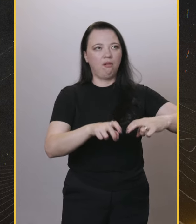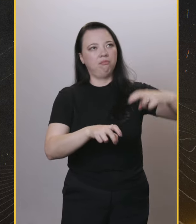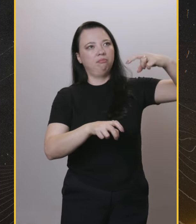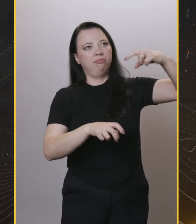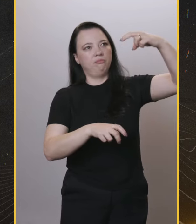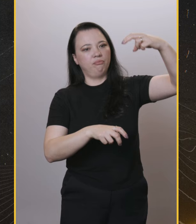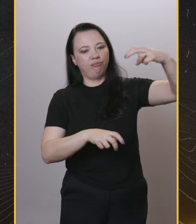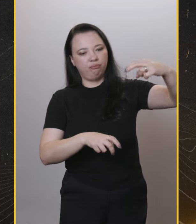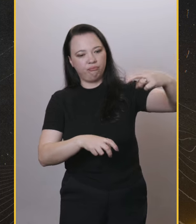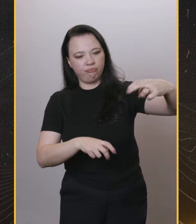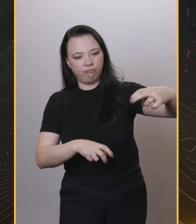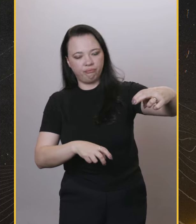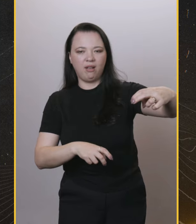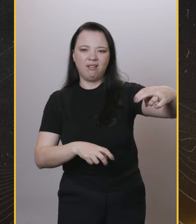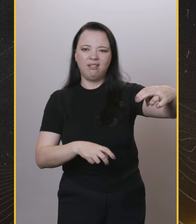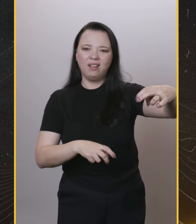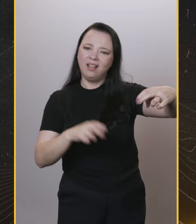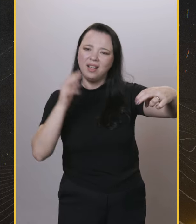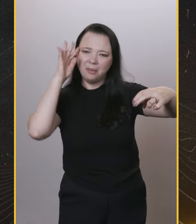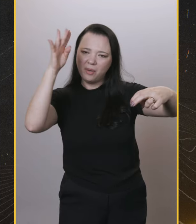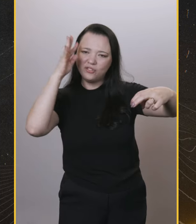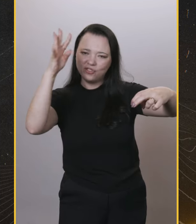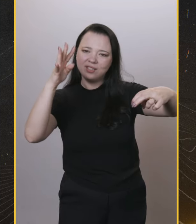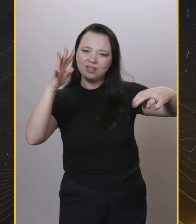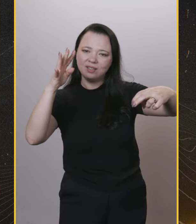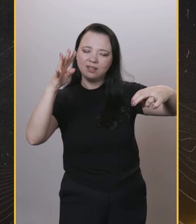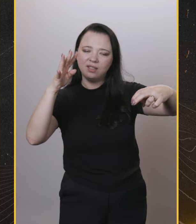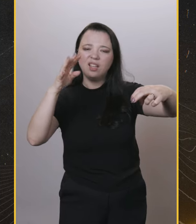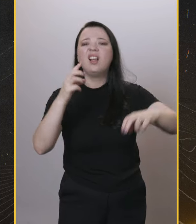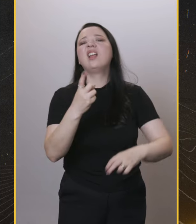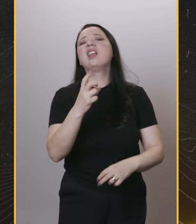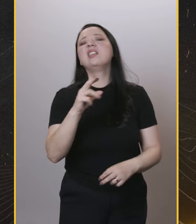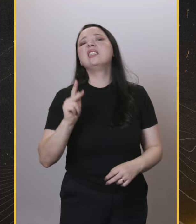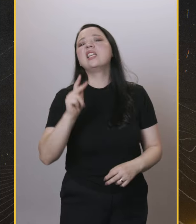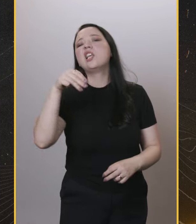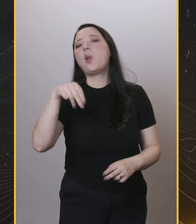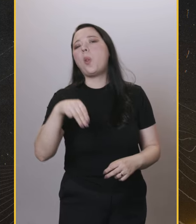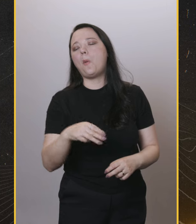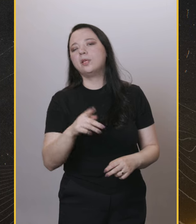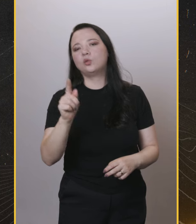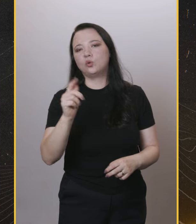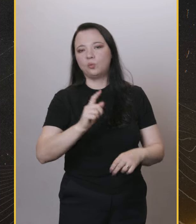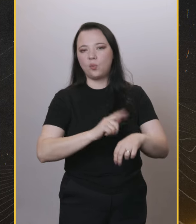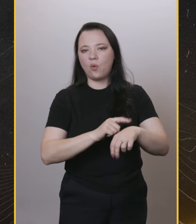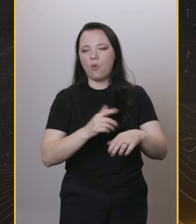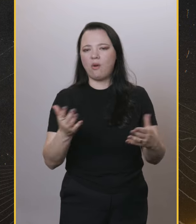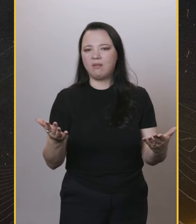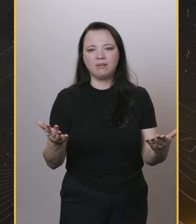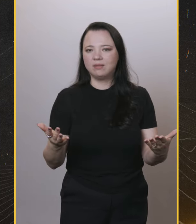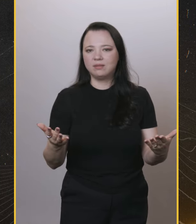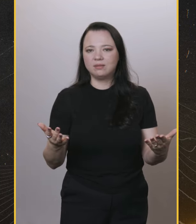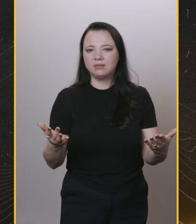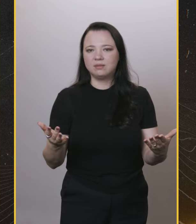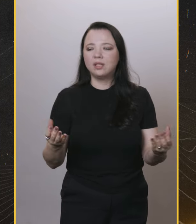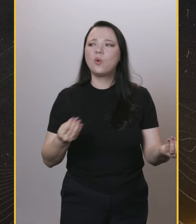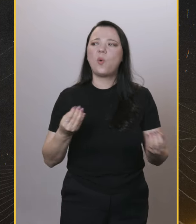carrega 4 pessoas, que anda 15 quilômetros por hora. Ó, você que está aí me escutando, deixa te falar. Não é falando mal do cara, é só o seguinte, é só para a gente não cair nessa